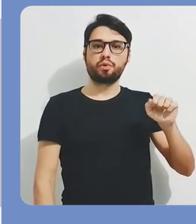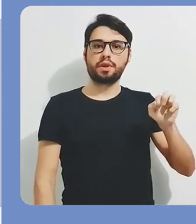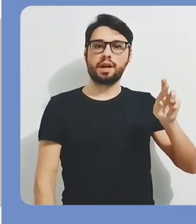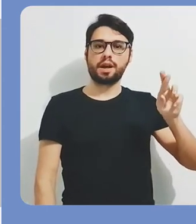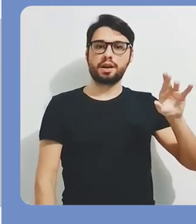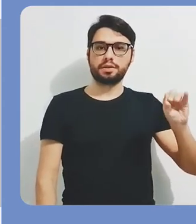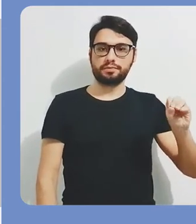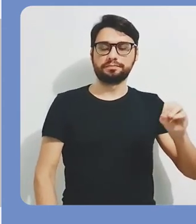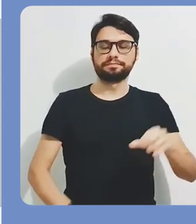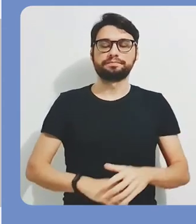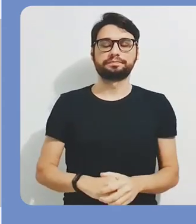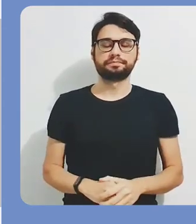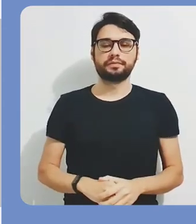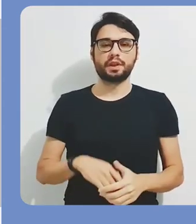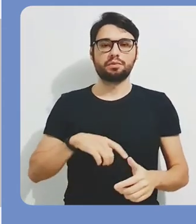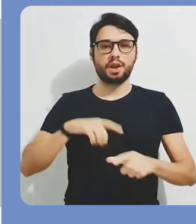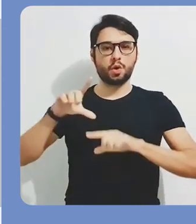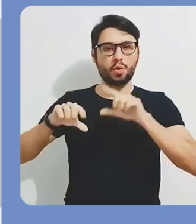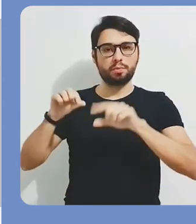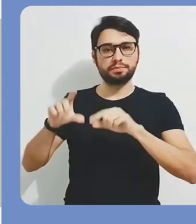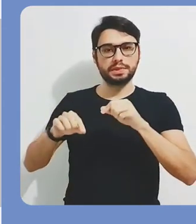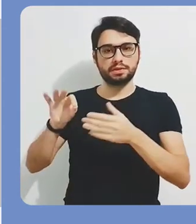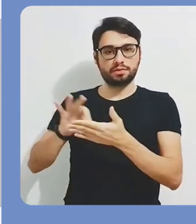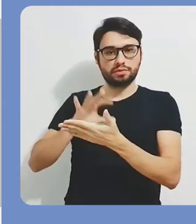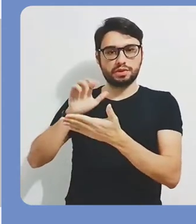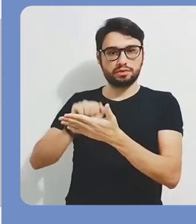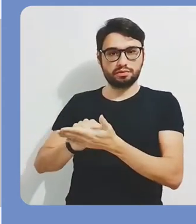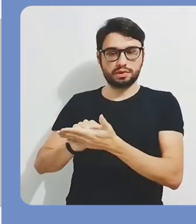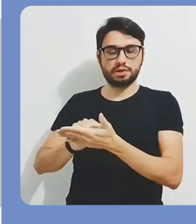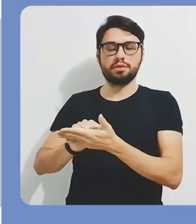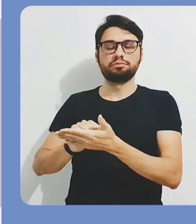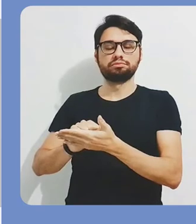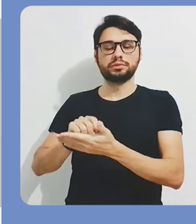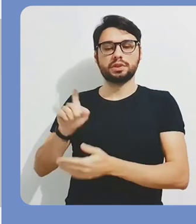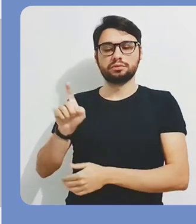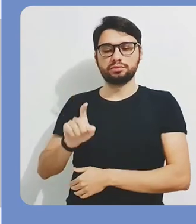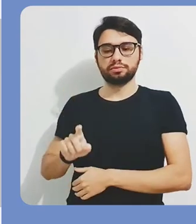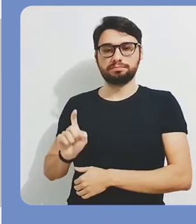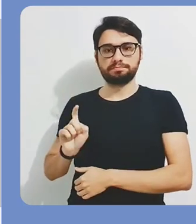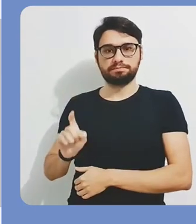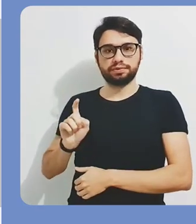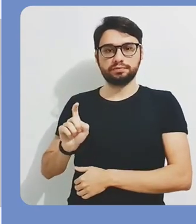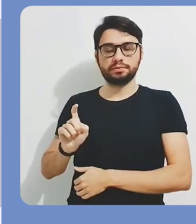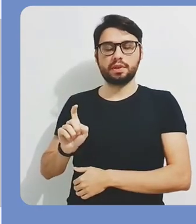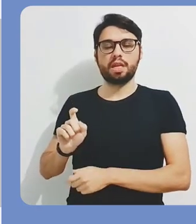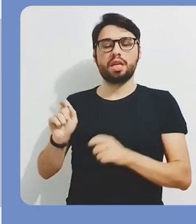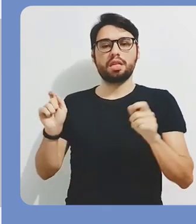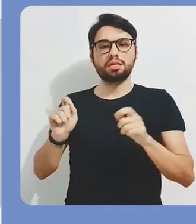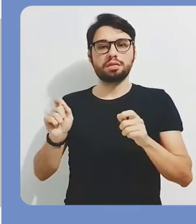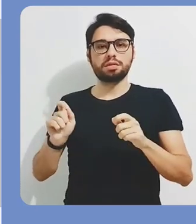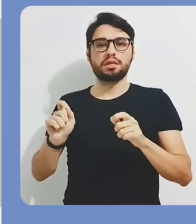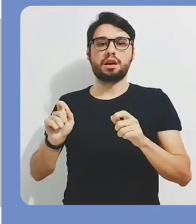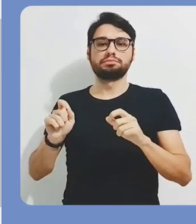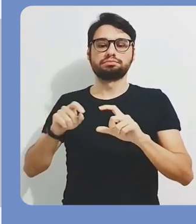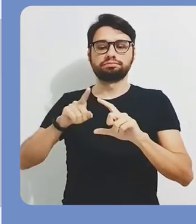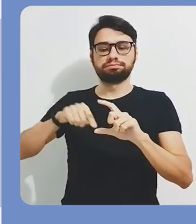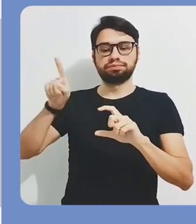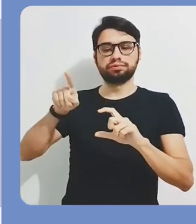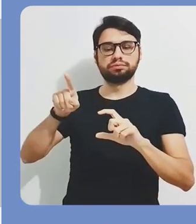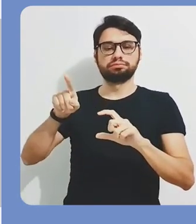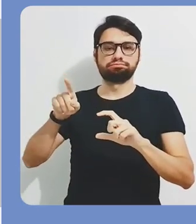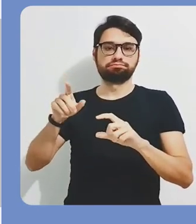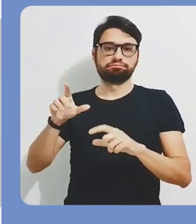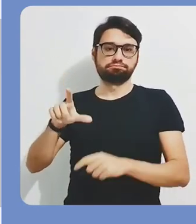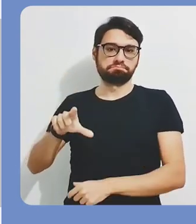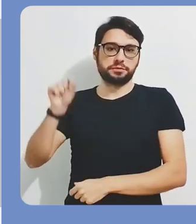dentro do formulário de inscrição que você pré-configurou. Então, aqui vão aparecer as opções de inscrições que você